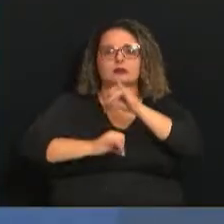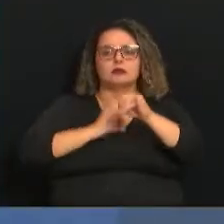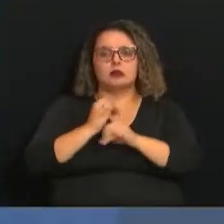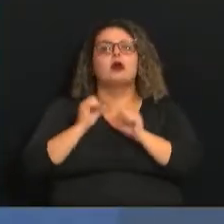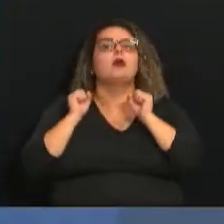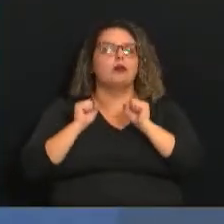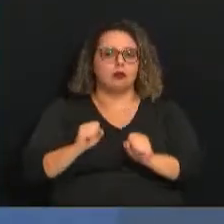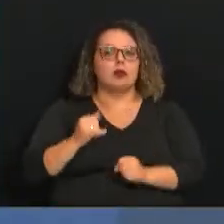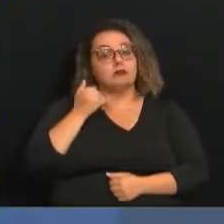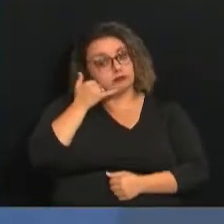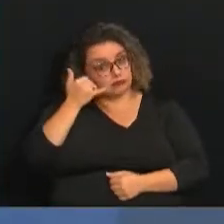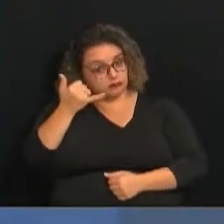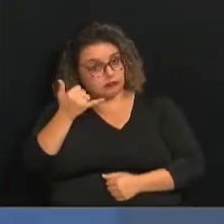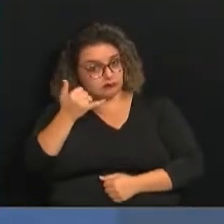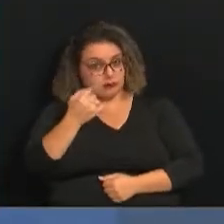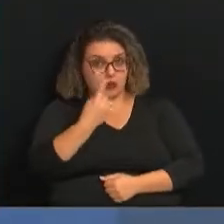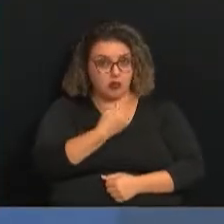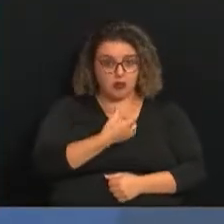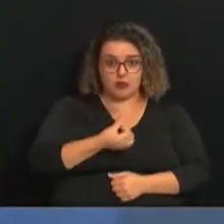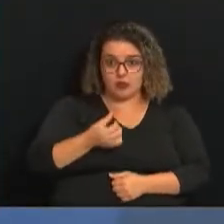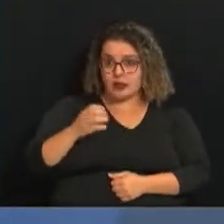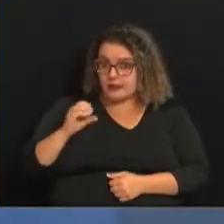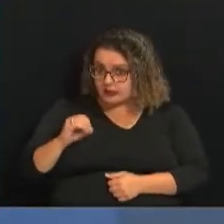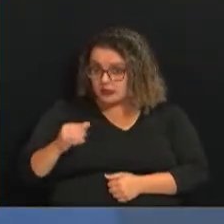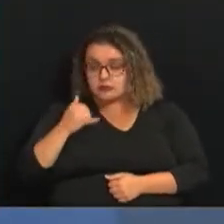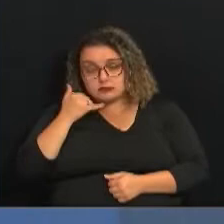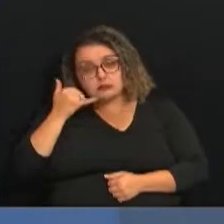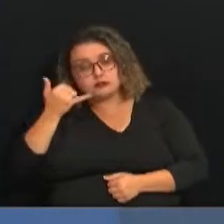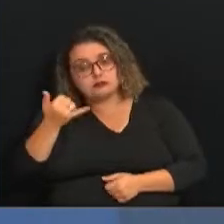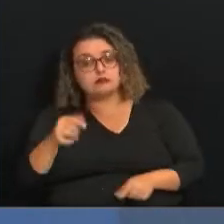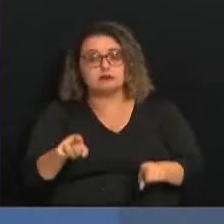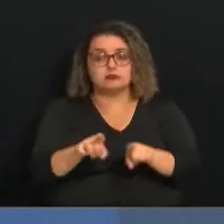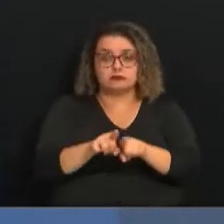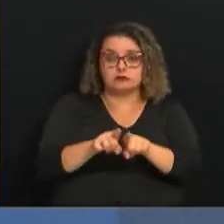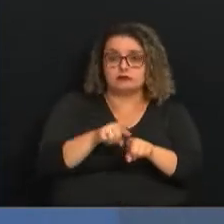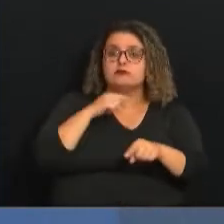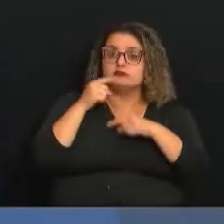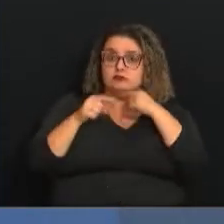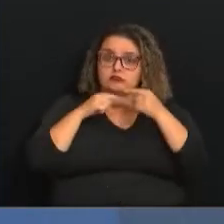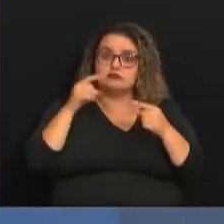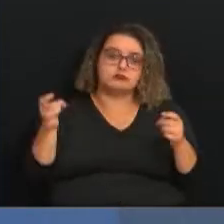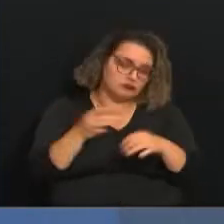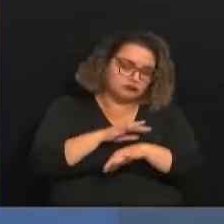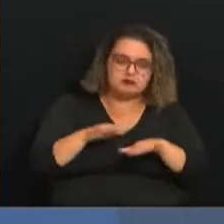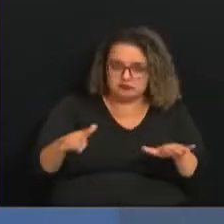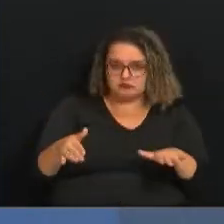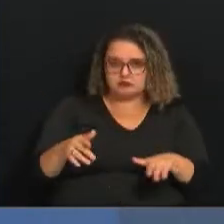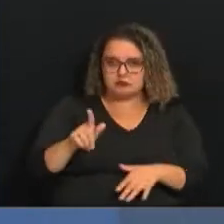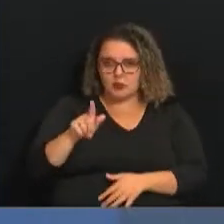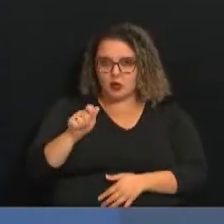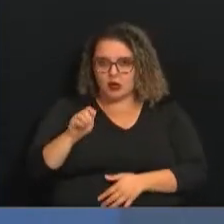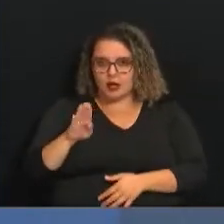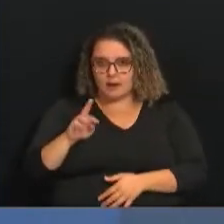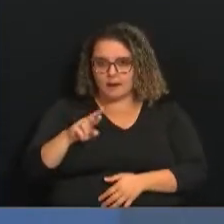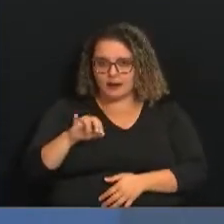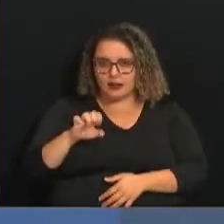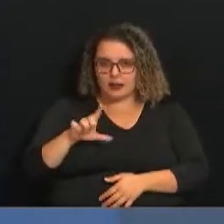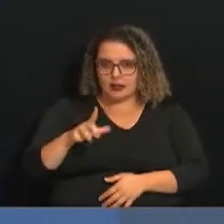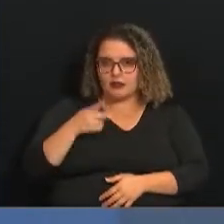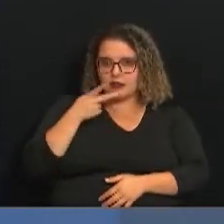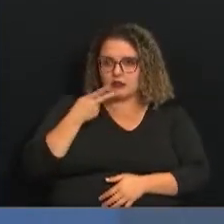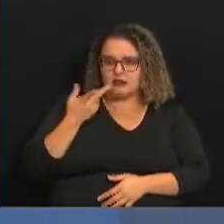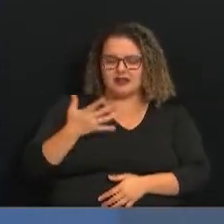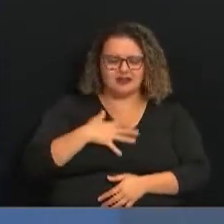Disque Saúde aqui em Campinas. 1-6-0. Você também pode tirar essas dúvidas que o Gabriel acaba de mencionar. E ainda, olha, eu estou